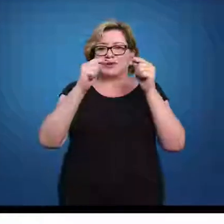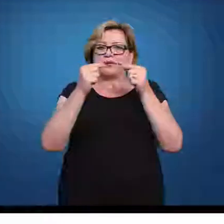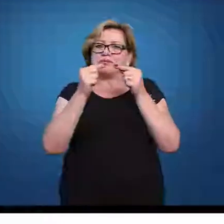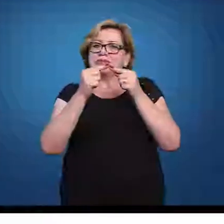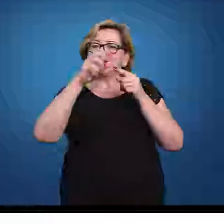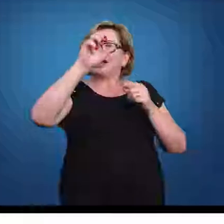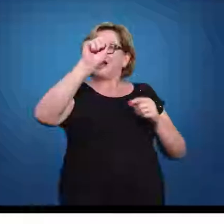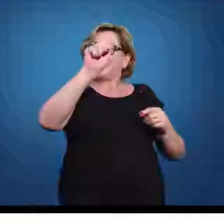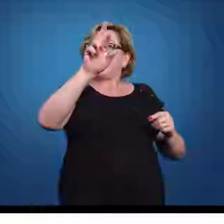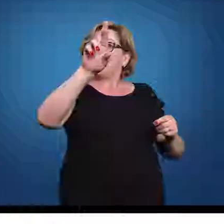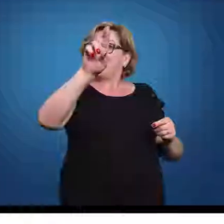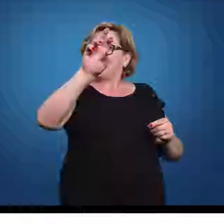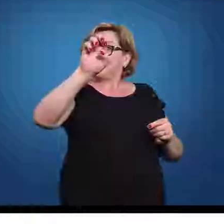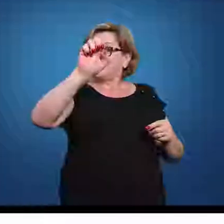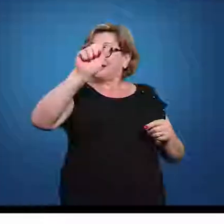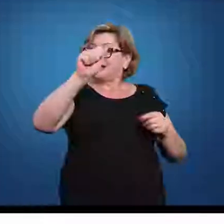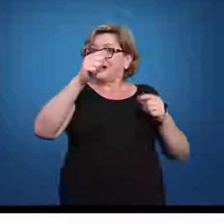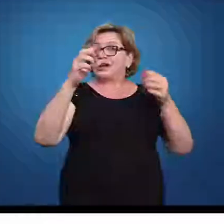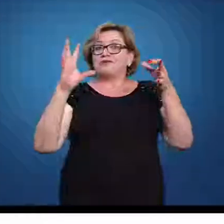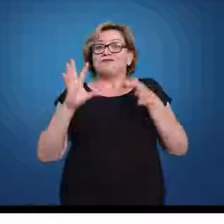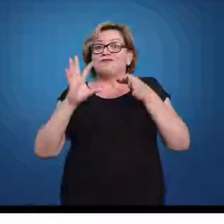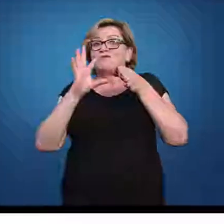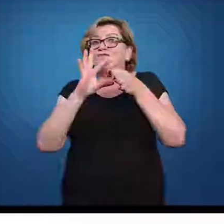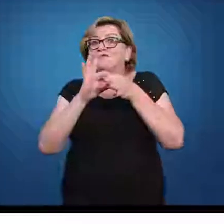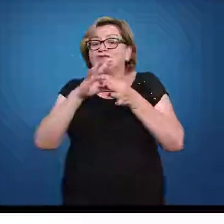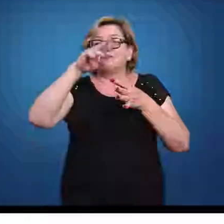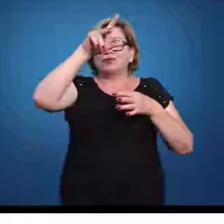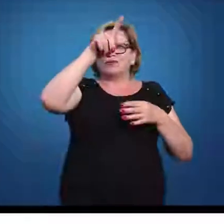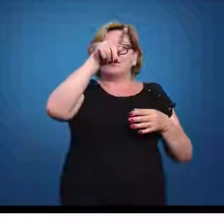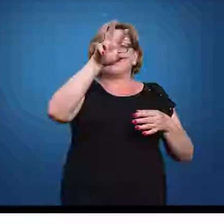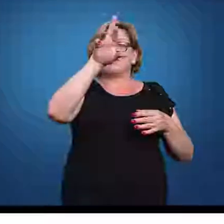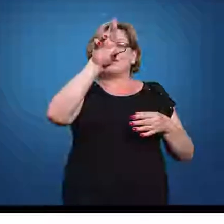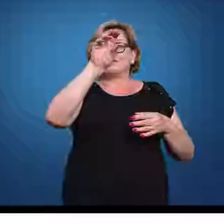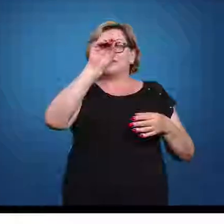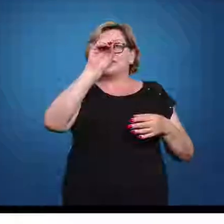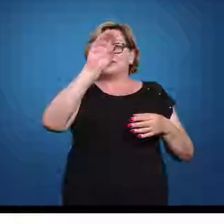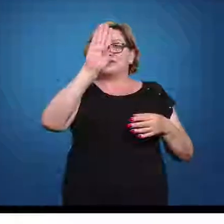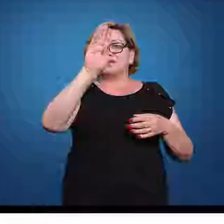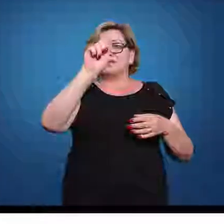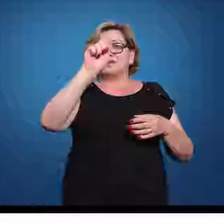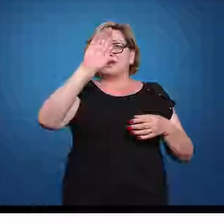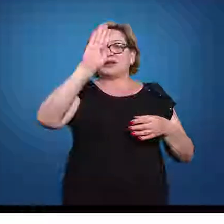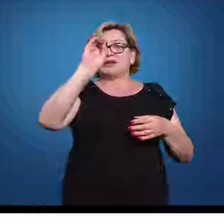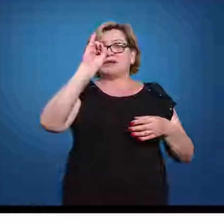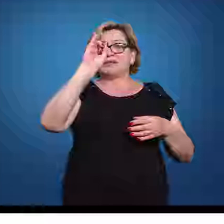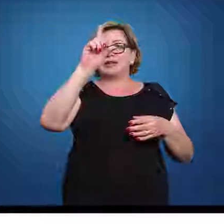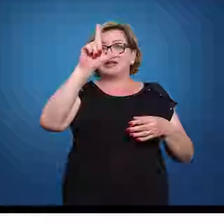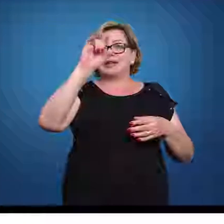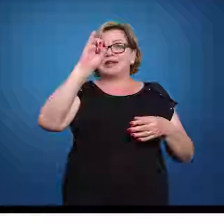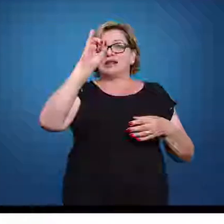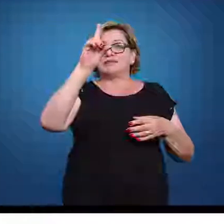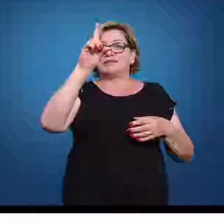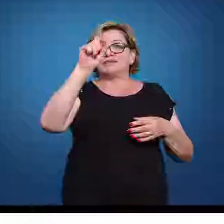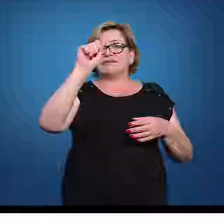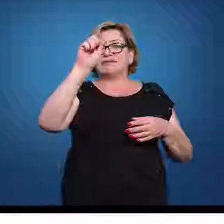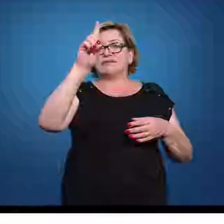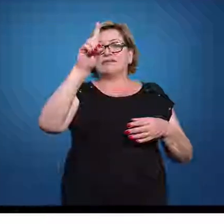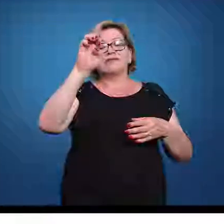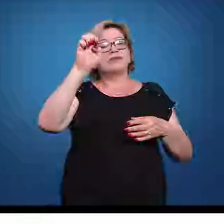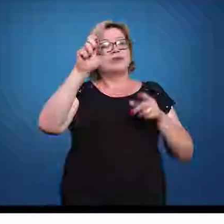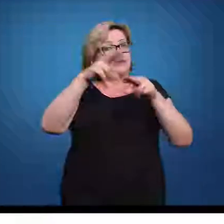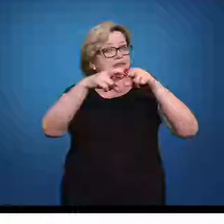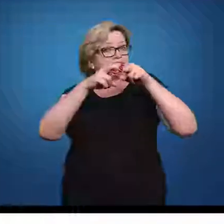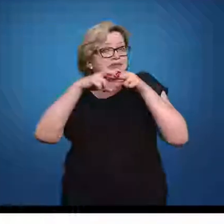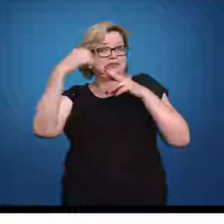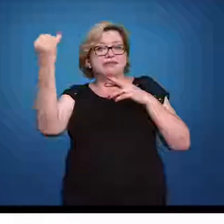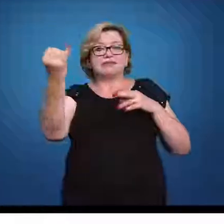e probabilidade. Por isso que eu falei que é fundamental, nessa definição, que você saiba que a área total da curva é igual a 1. Porque a